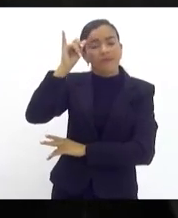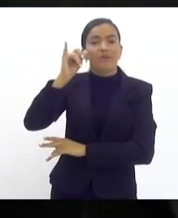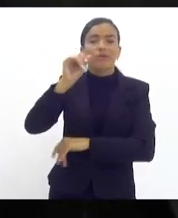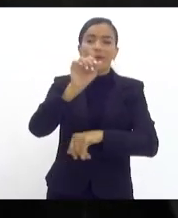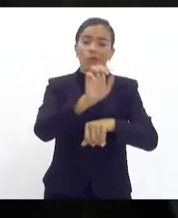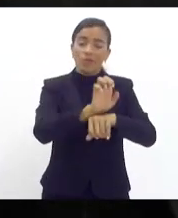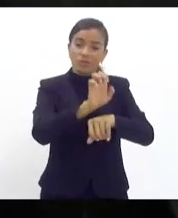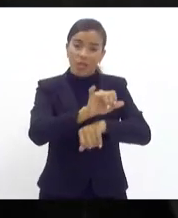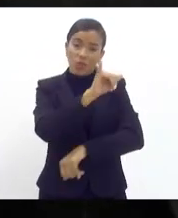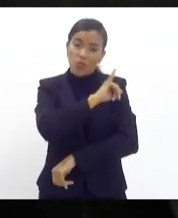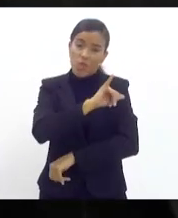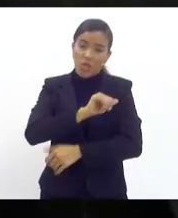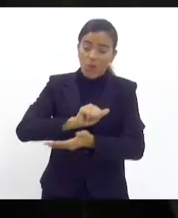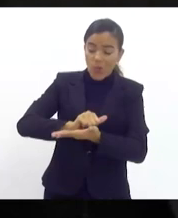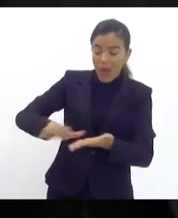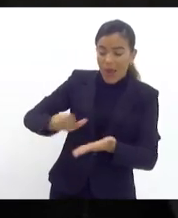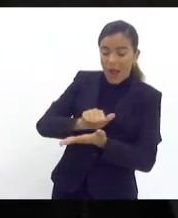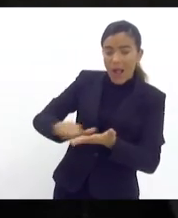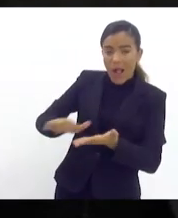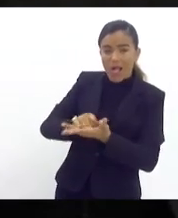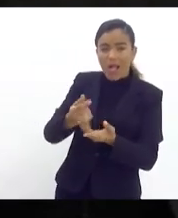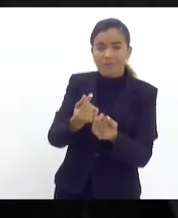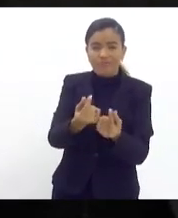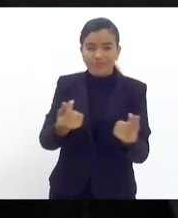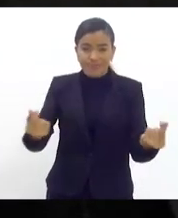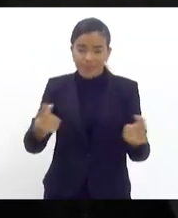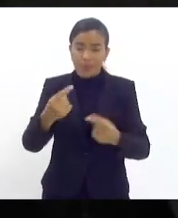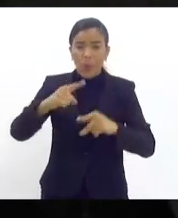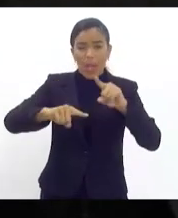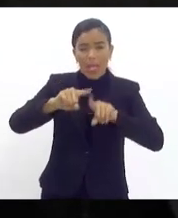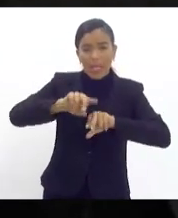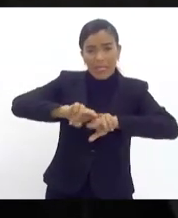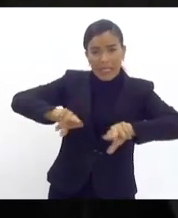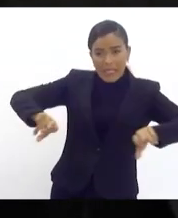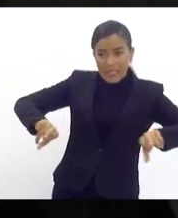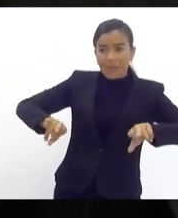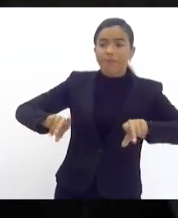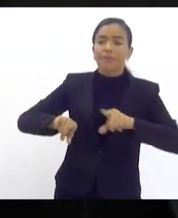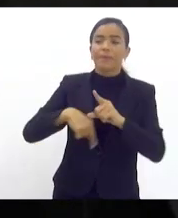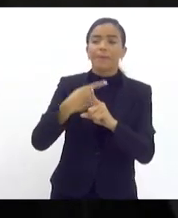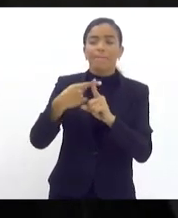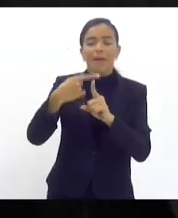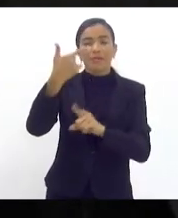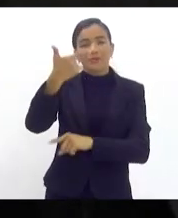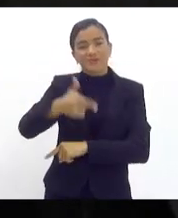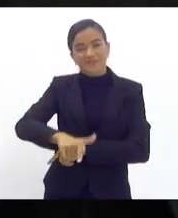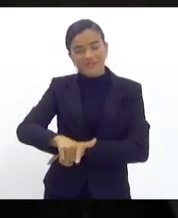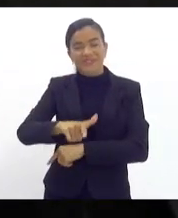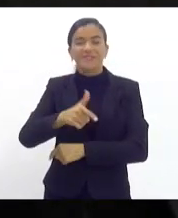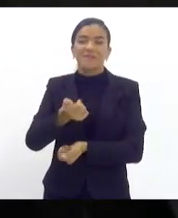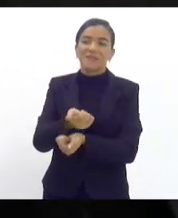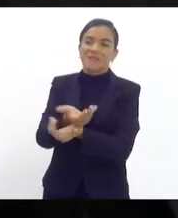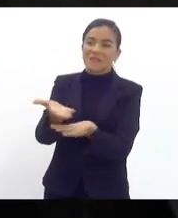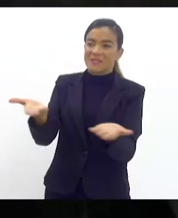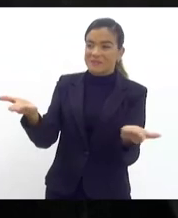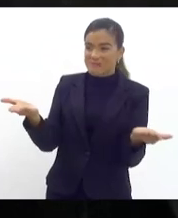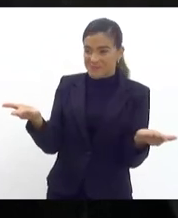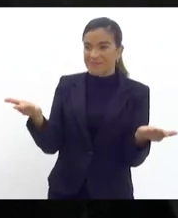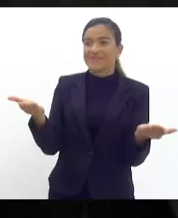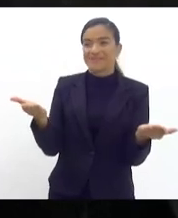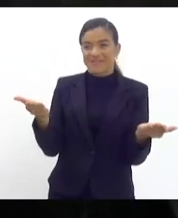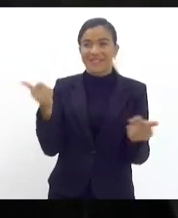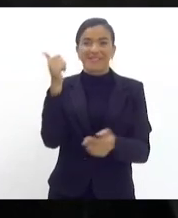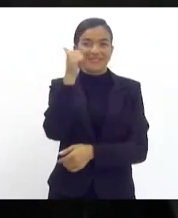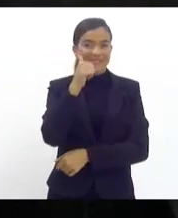Janeiro despesas então esses equipamentos todos mais uma vez estarão aí à disposição das